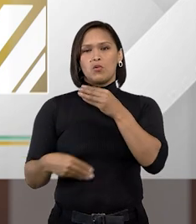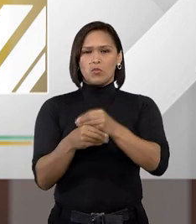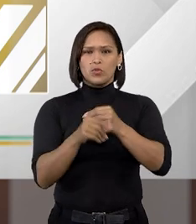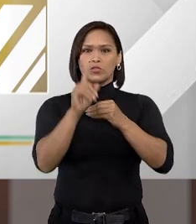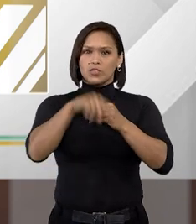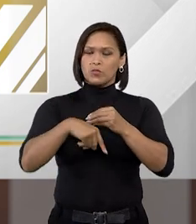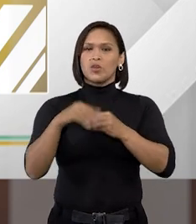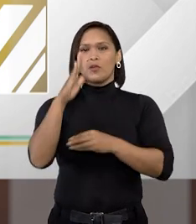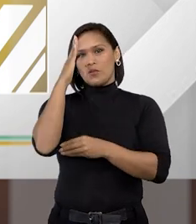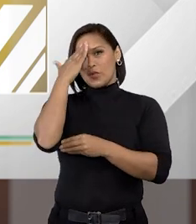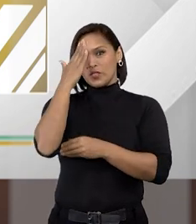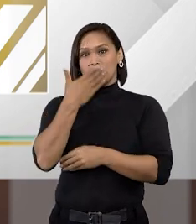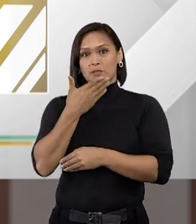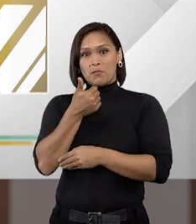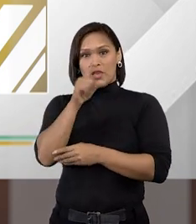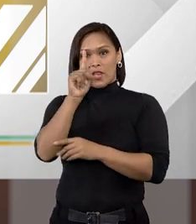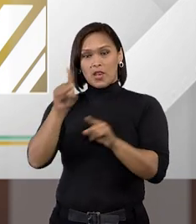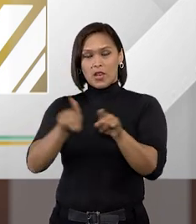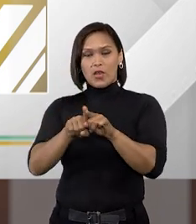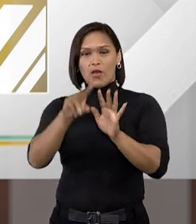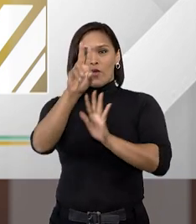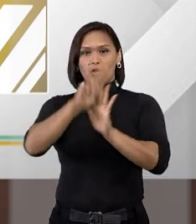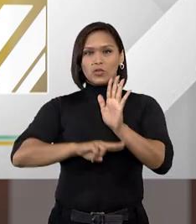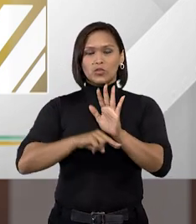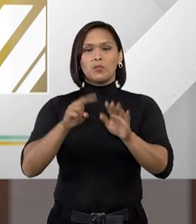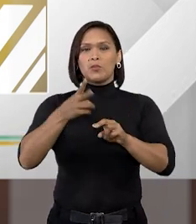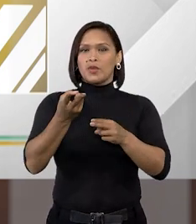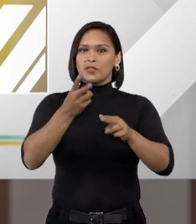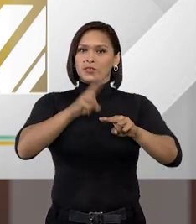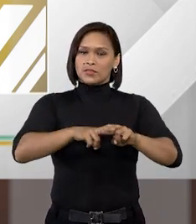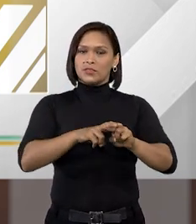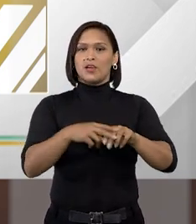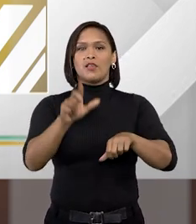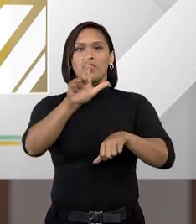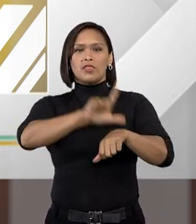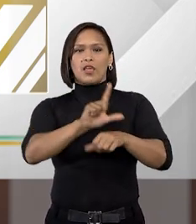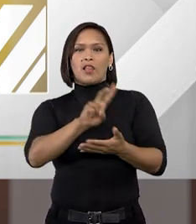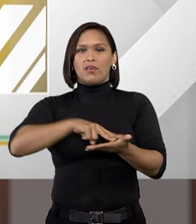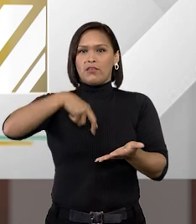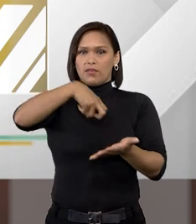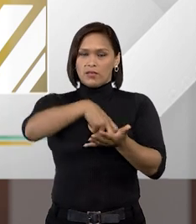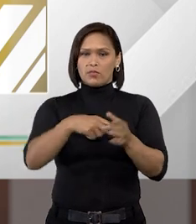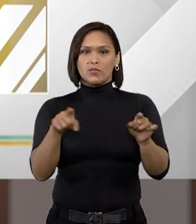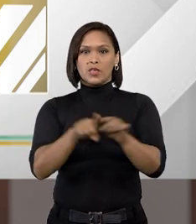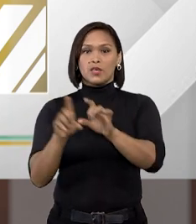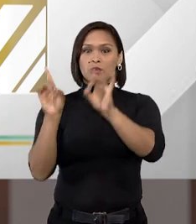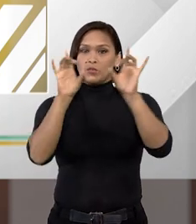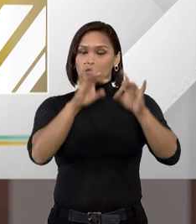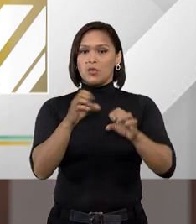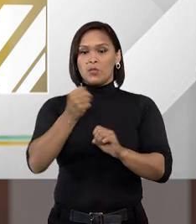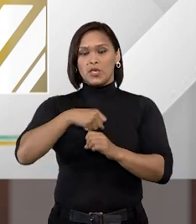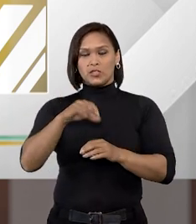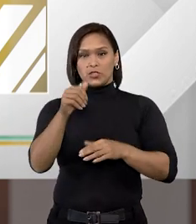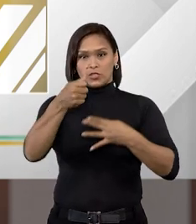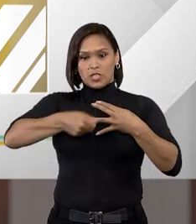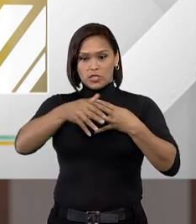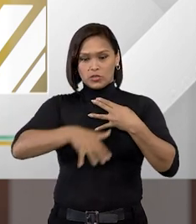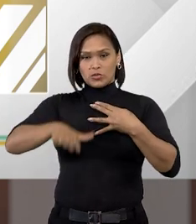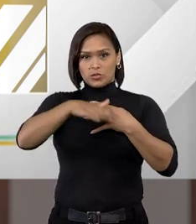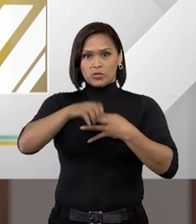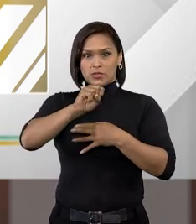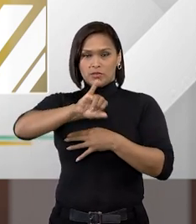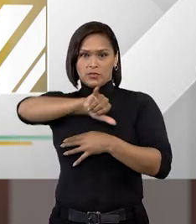para a compreensão da questão penitenciária da lei de execução penal, principalmente à luz da jurisprudência